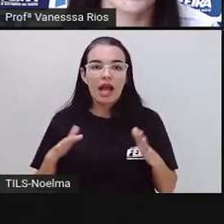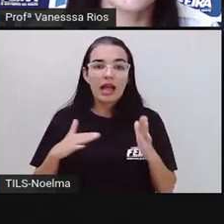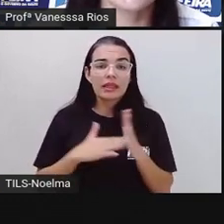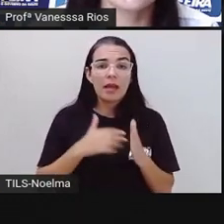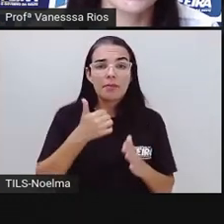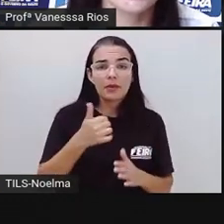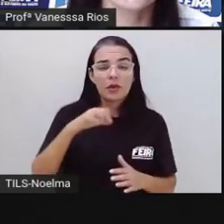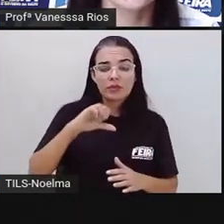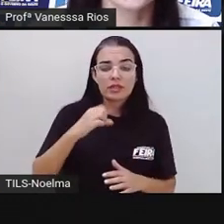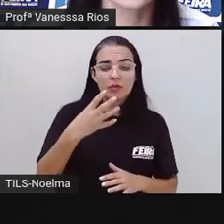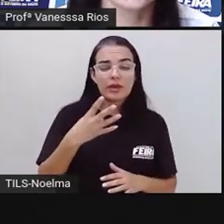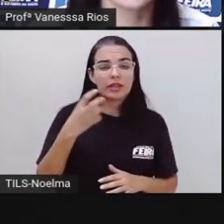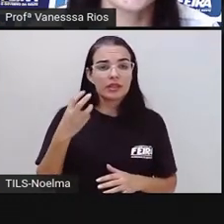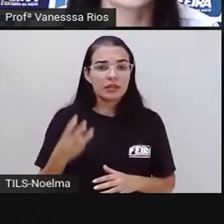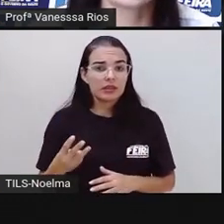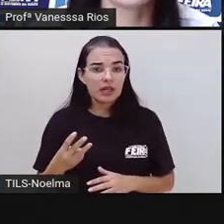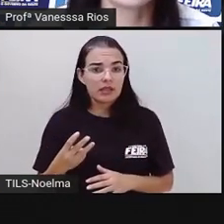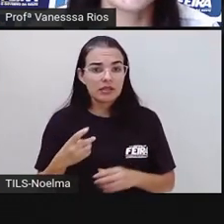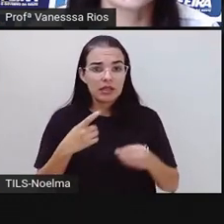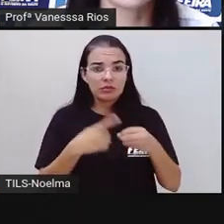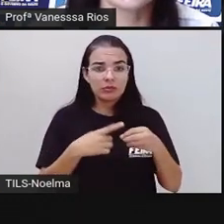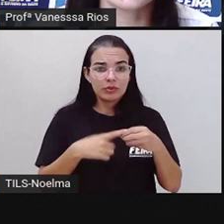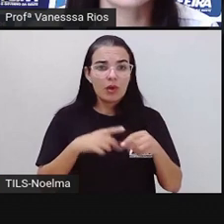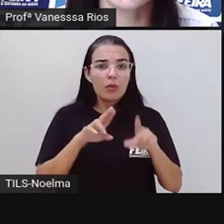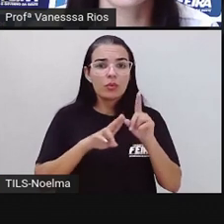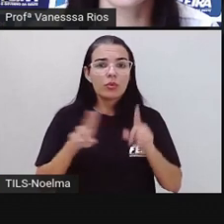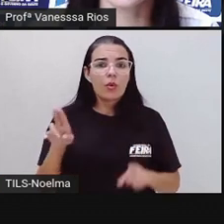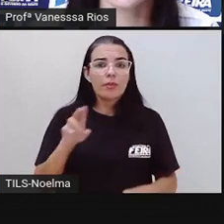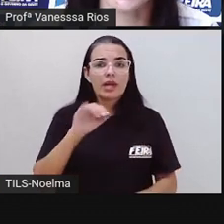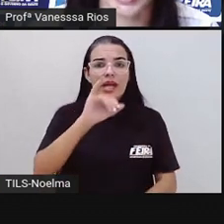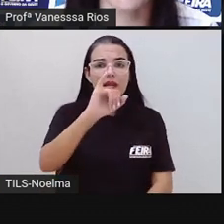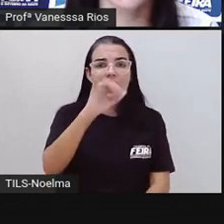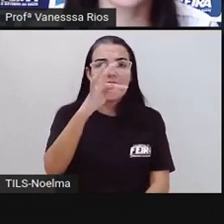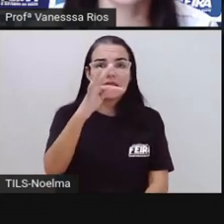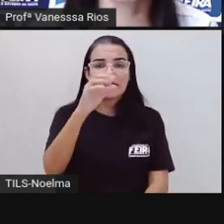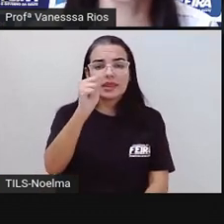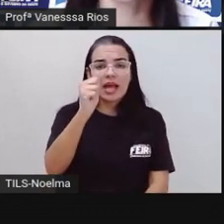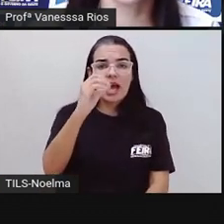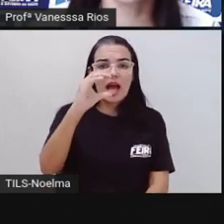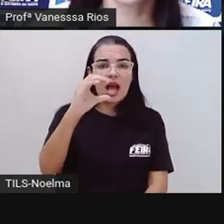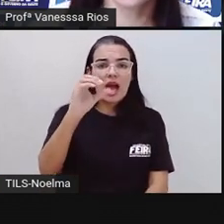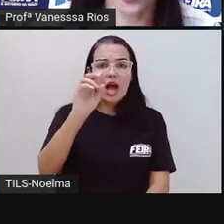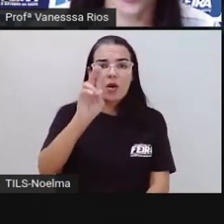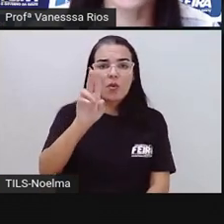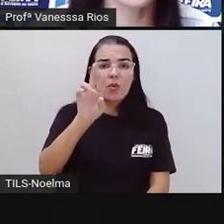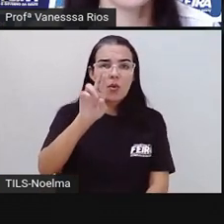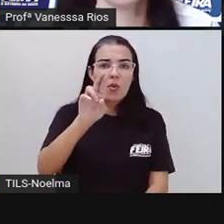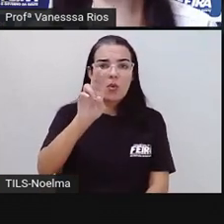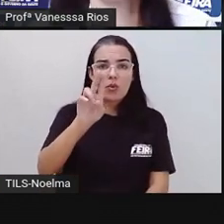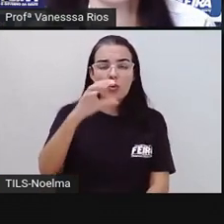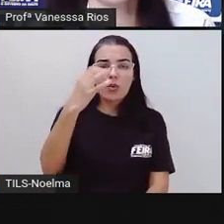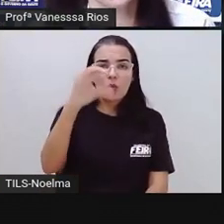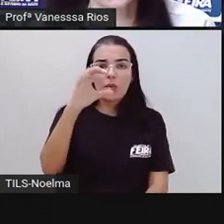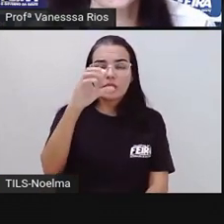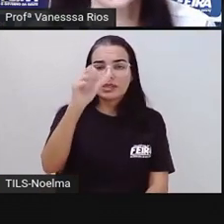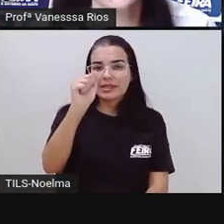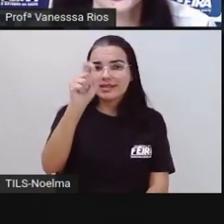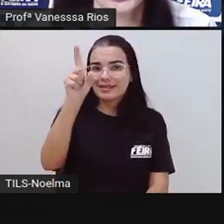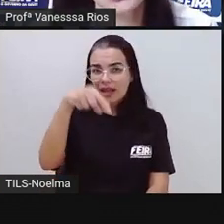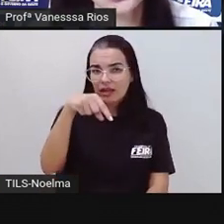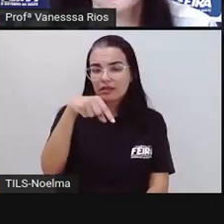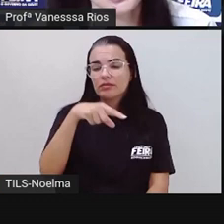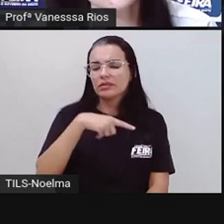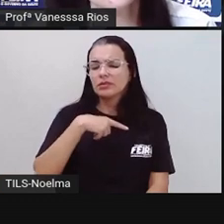1943, o distrito era denominado Itacuruçá. Então tinha outro nome, como aconteceu com outros